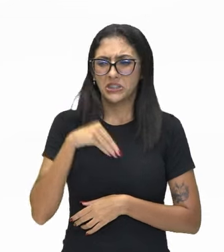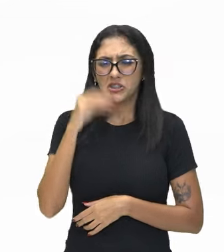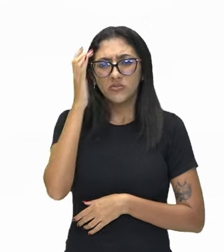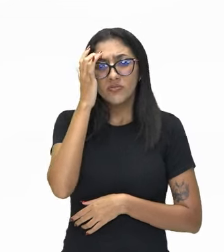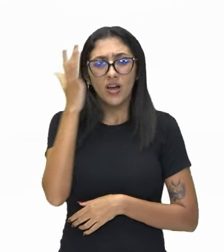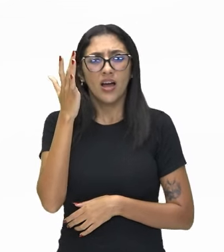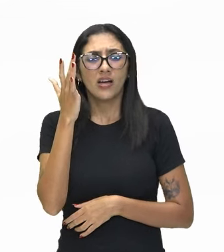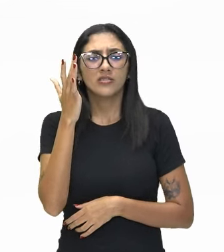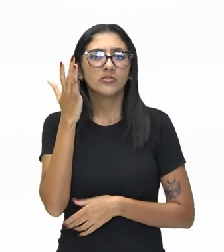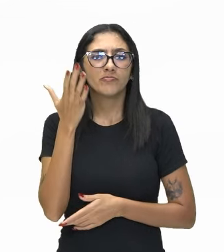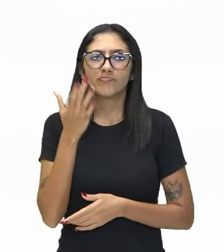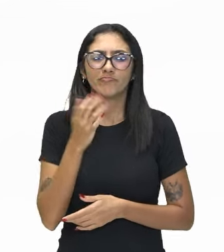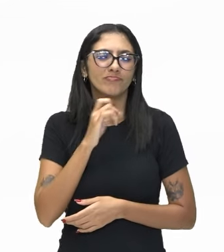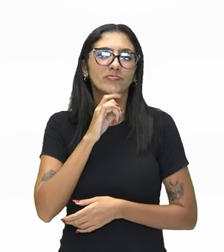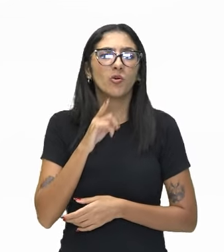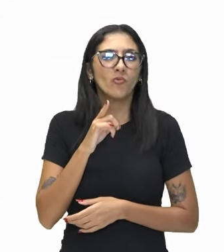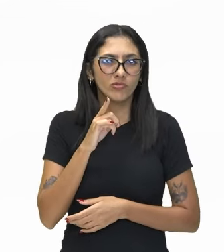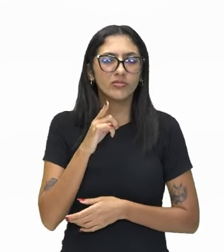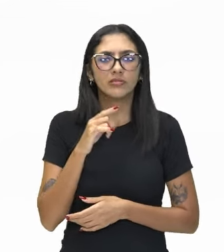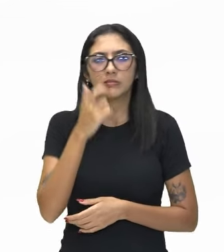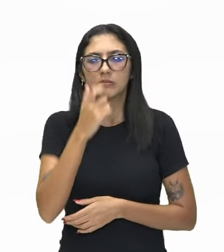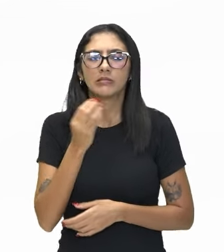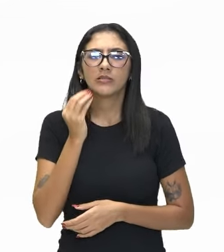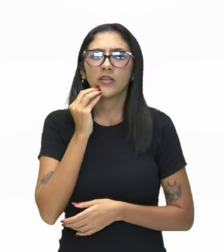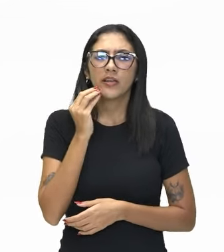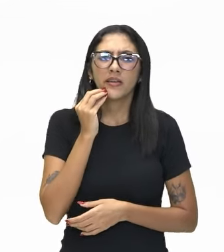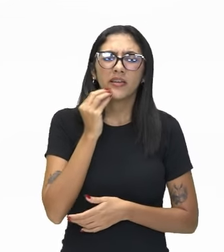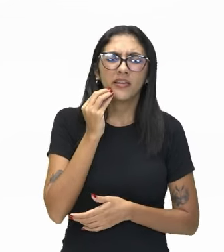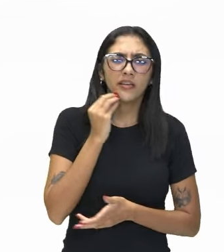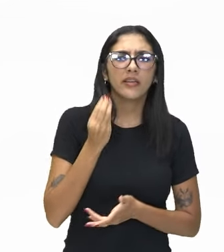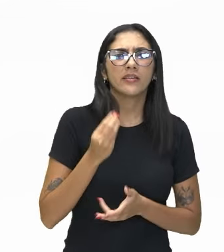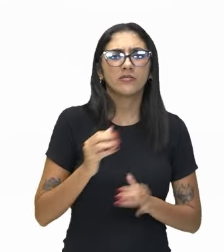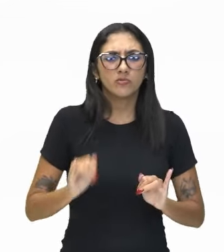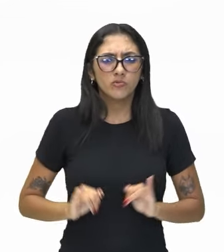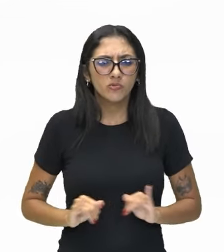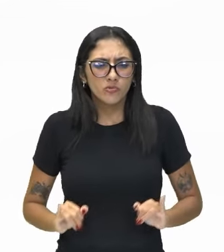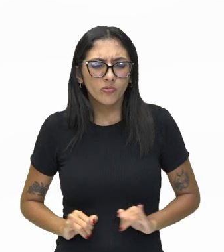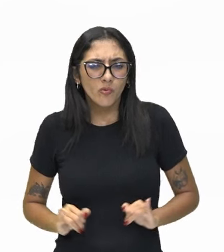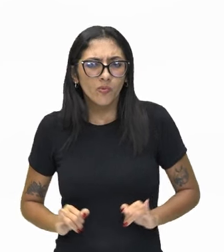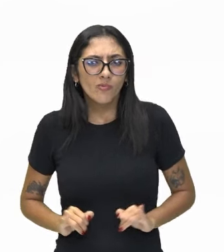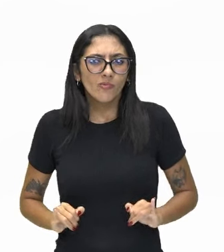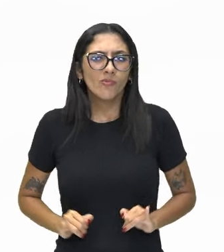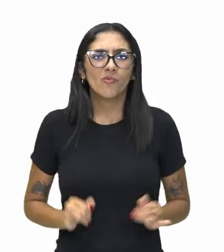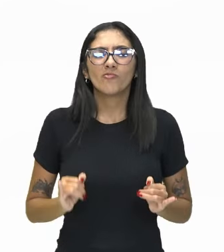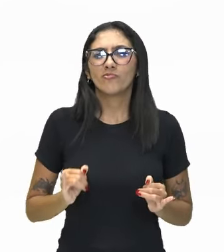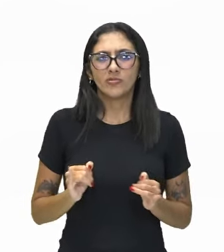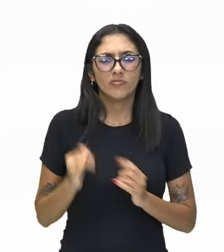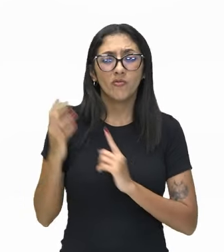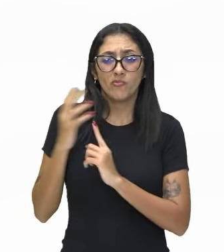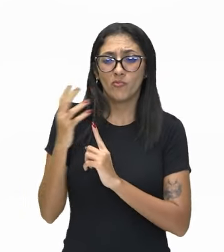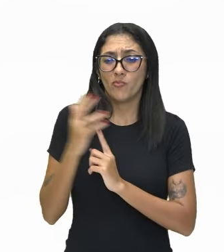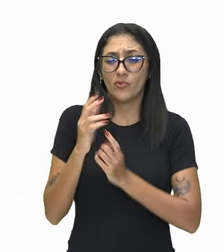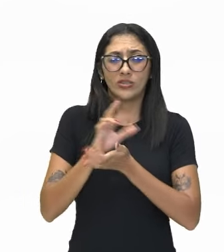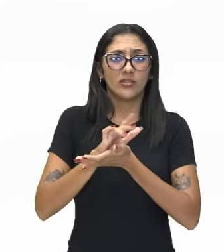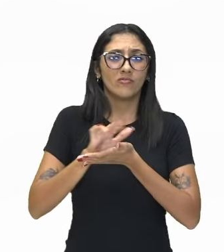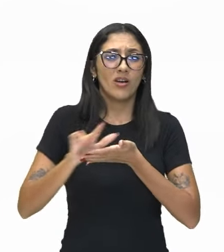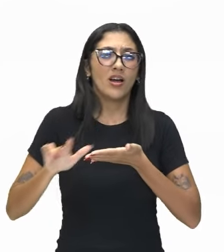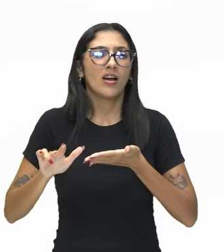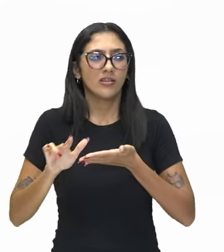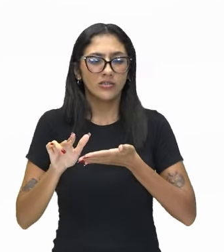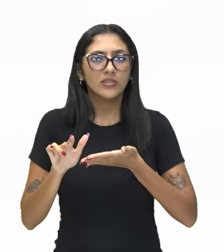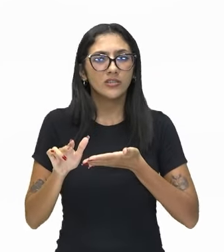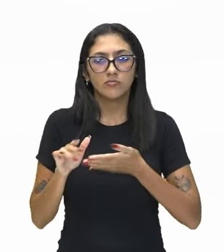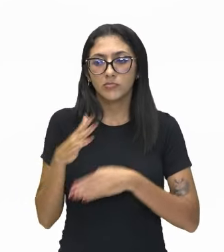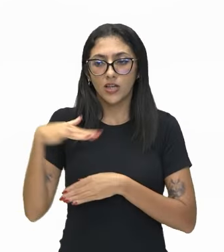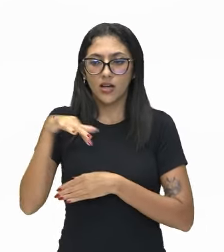Porque eu tento realizar o meu projeto, eu sofro interferências de fatores que estão fora, adversos